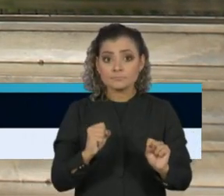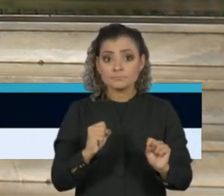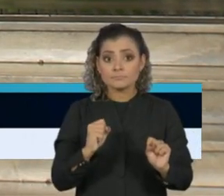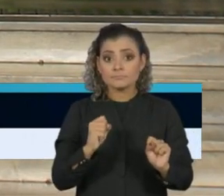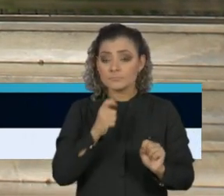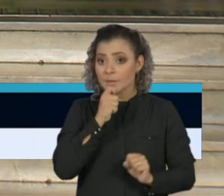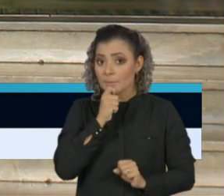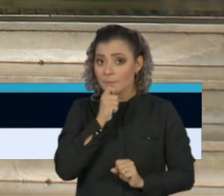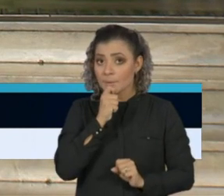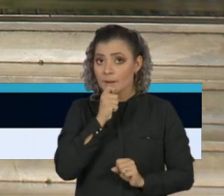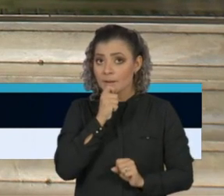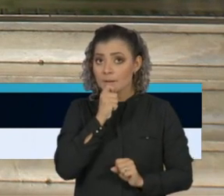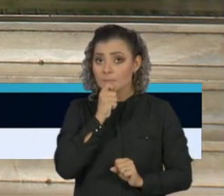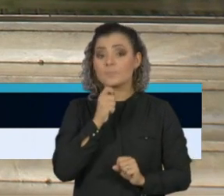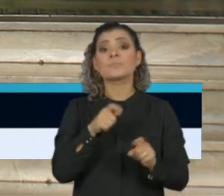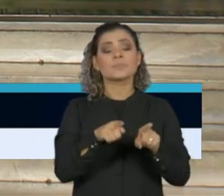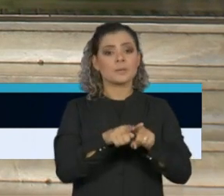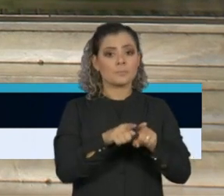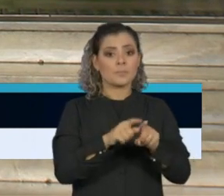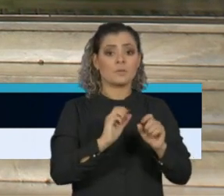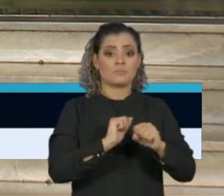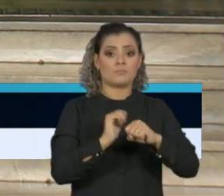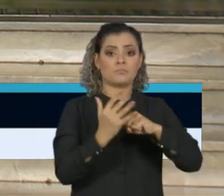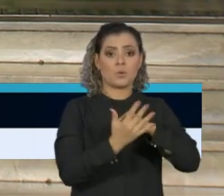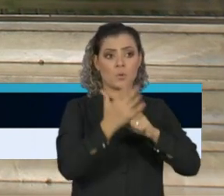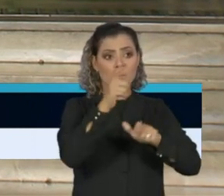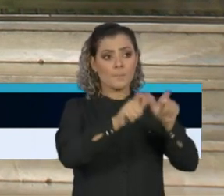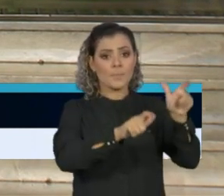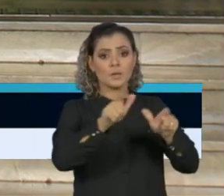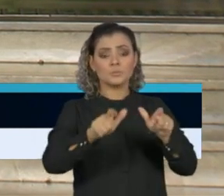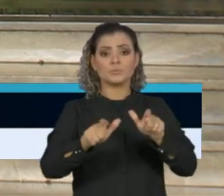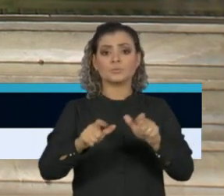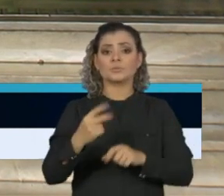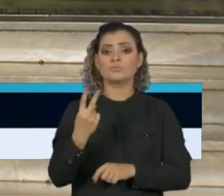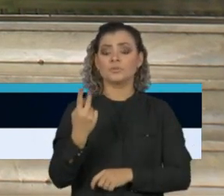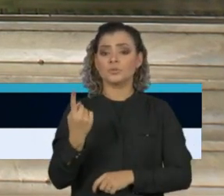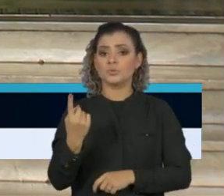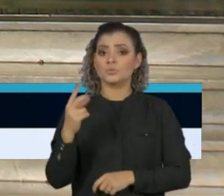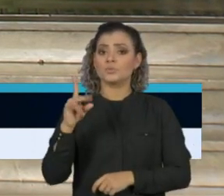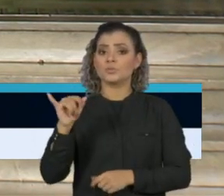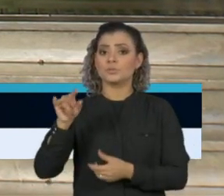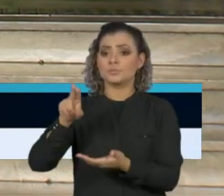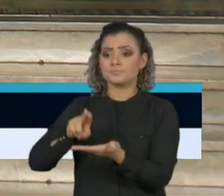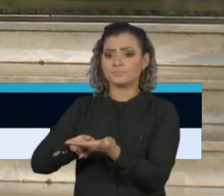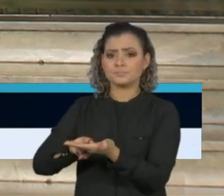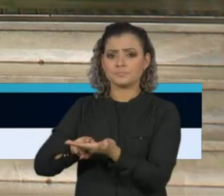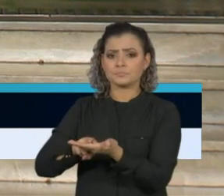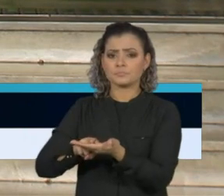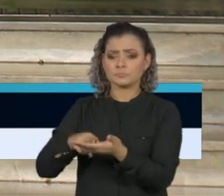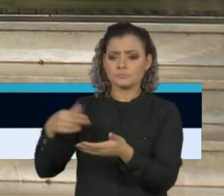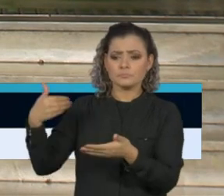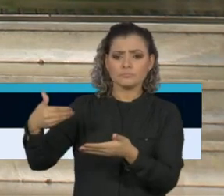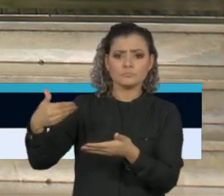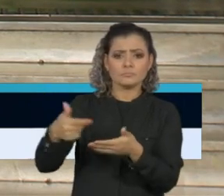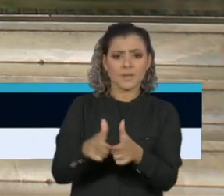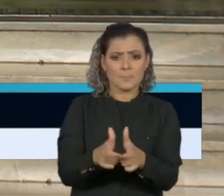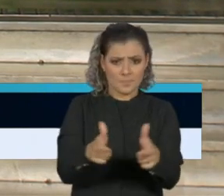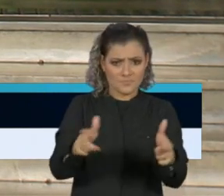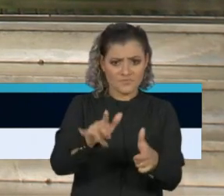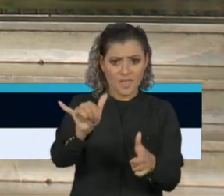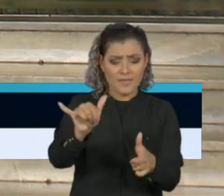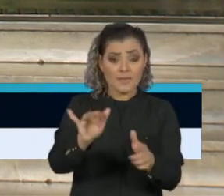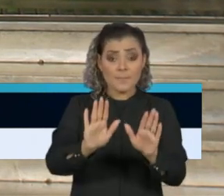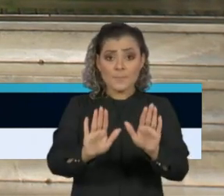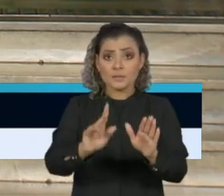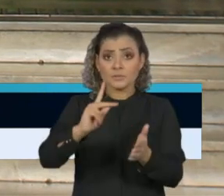Ocupadas por pacientes de coronavírus que costumam ficar mais de 21 dias internados. Estamos a algumas semanas do pico. Ontem,